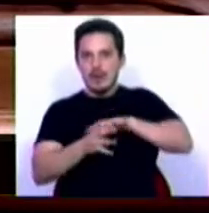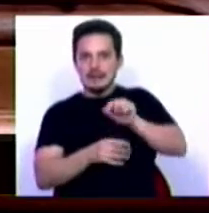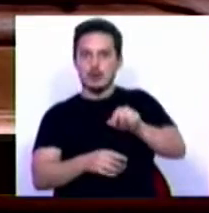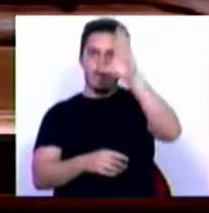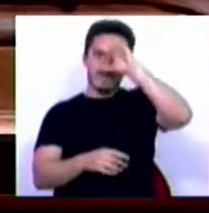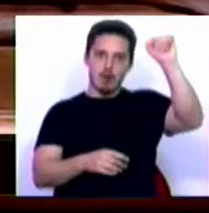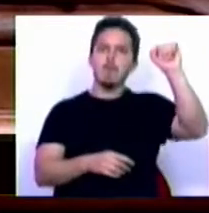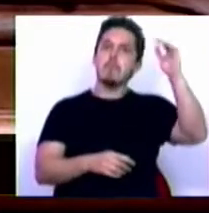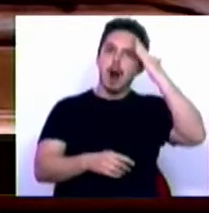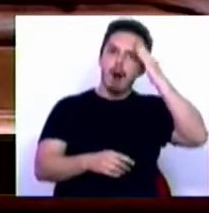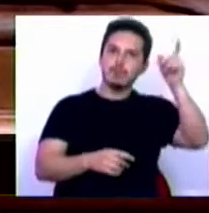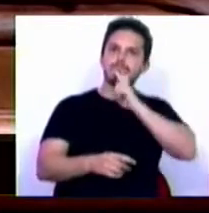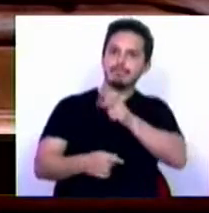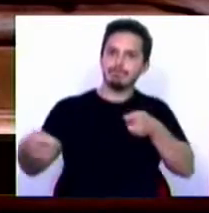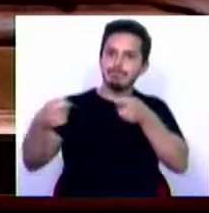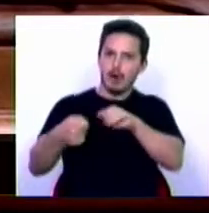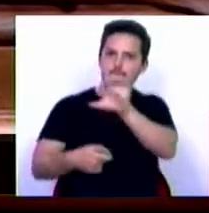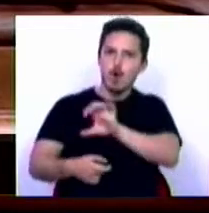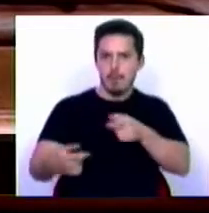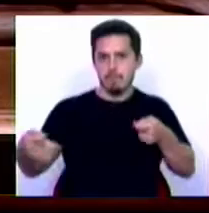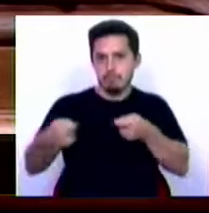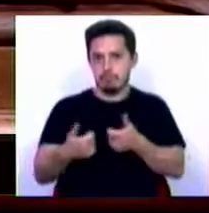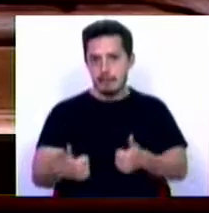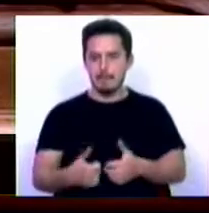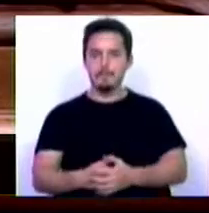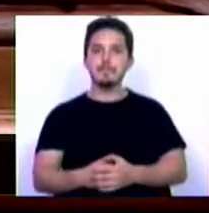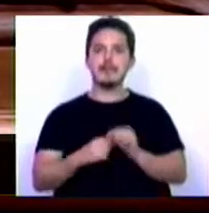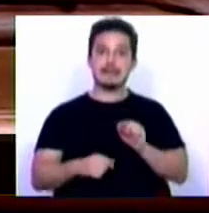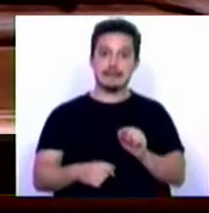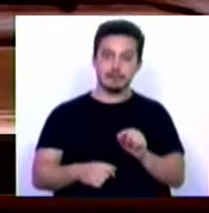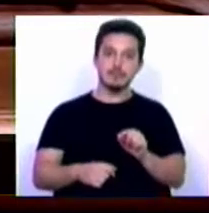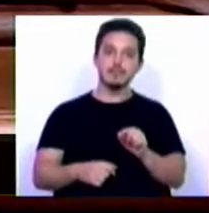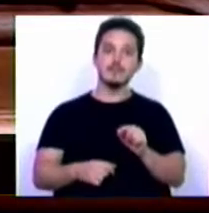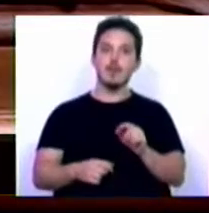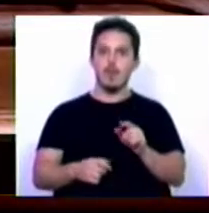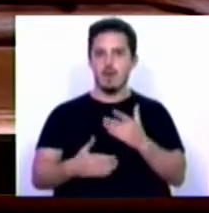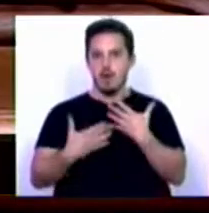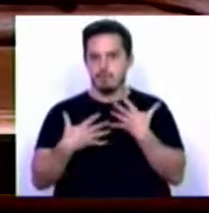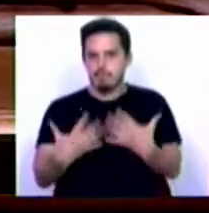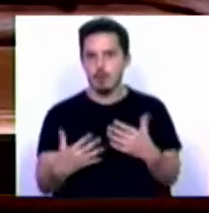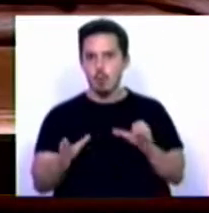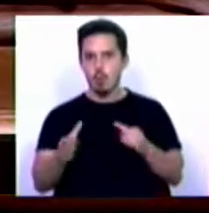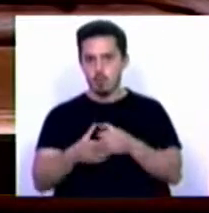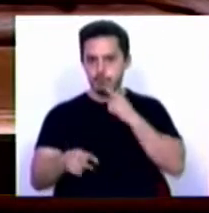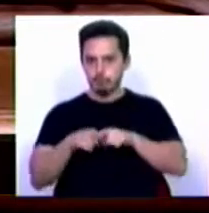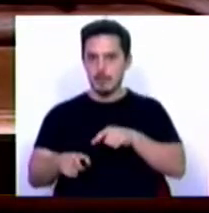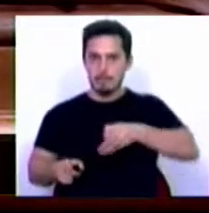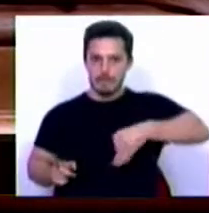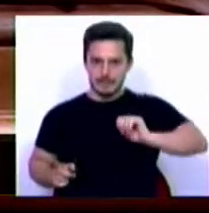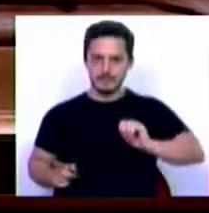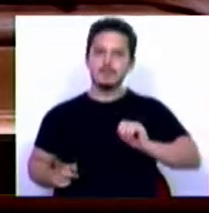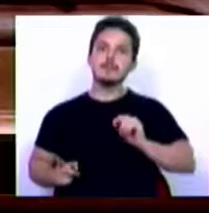Governo foi capaz de responder de forma adequada. Esta é a convicção do Grupo Parlamentar do Partido